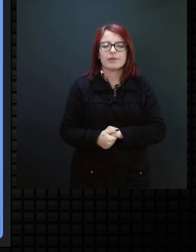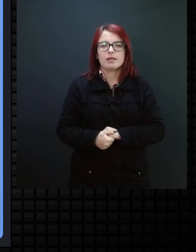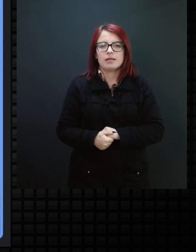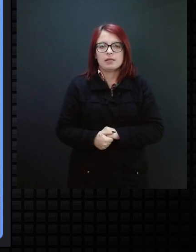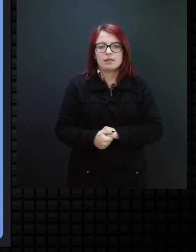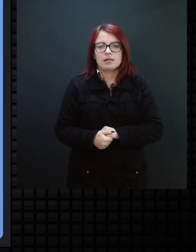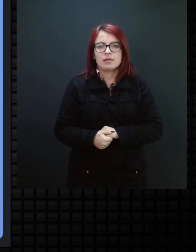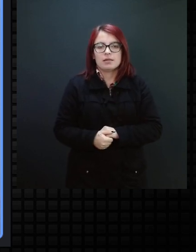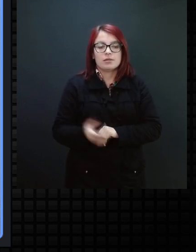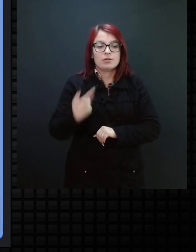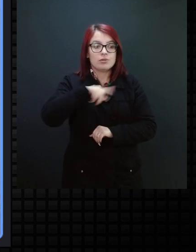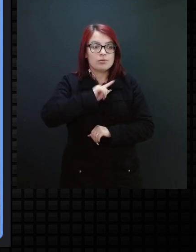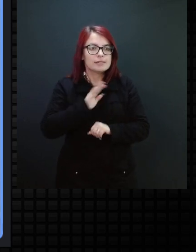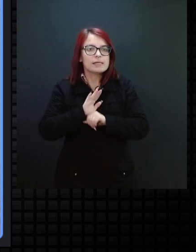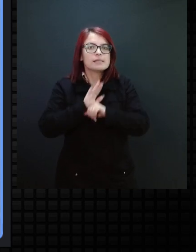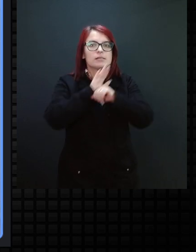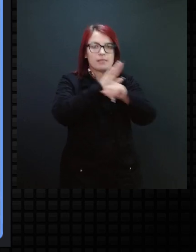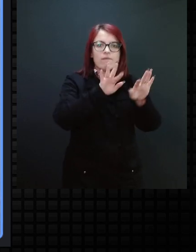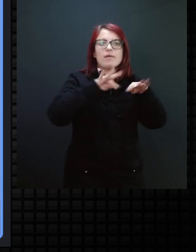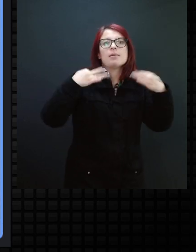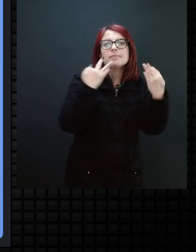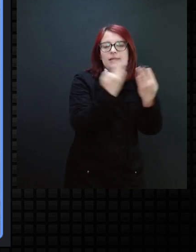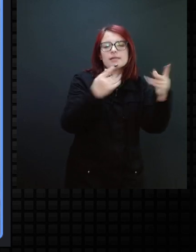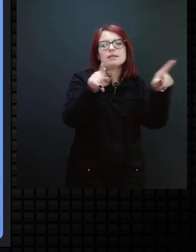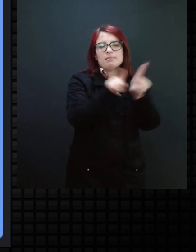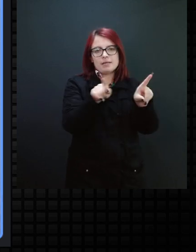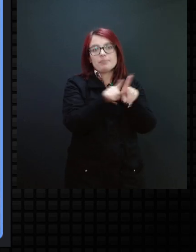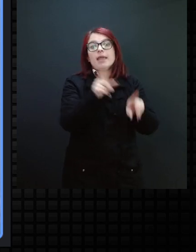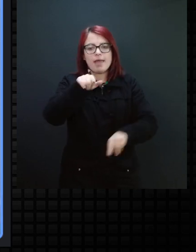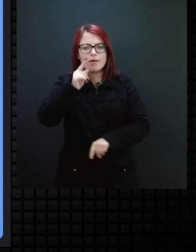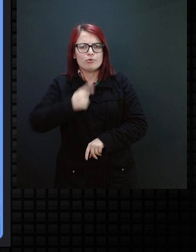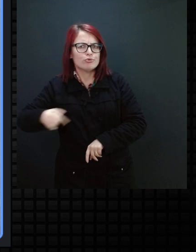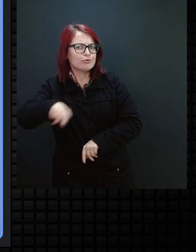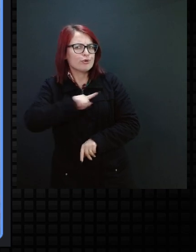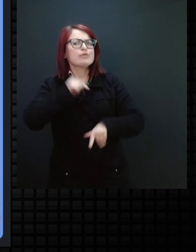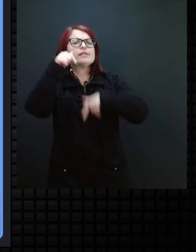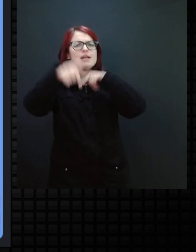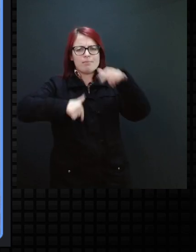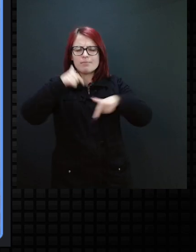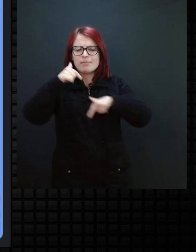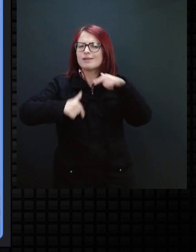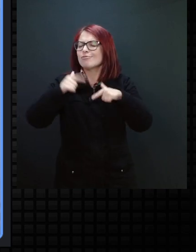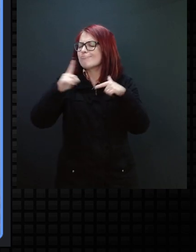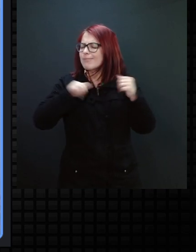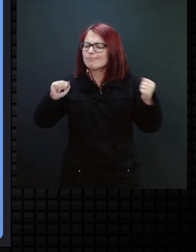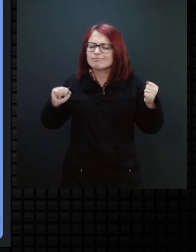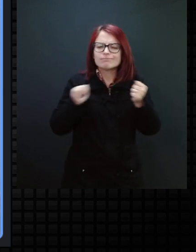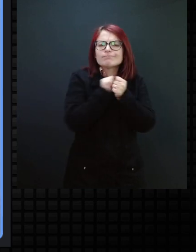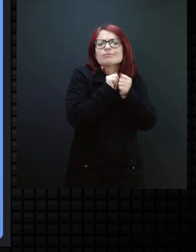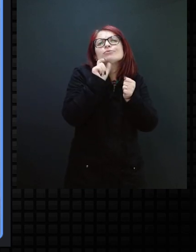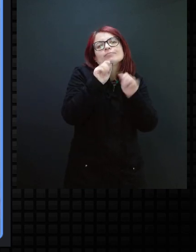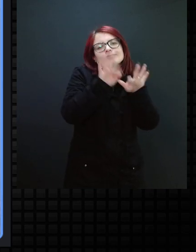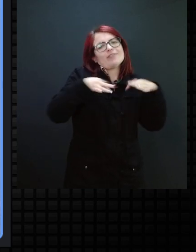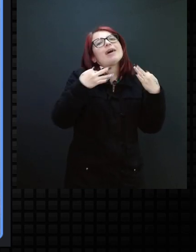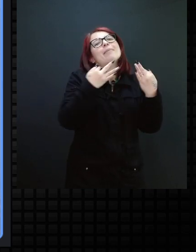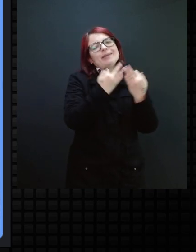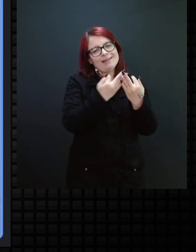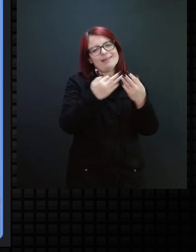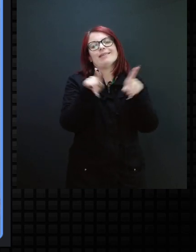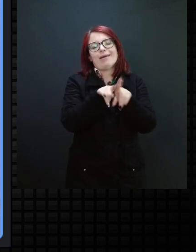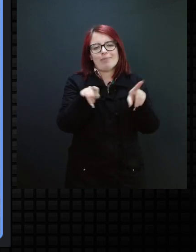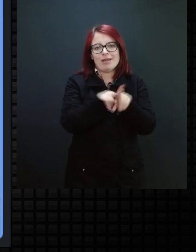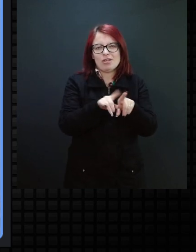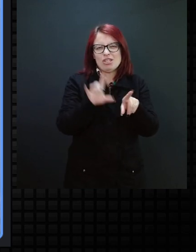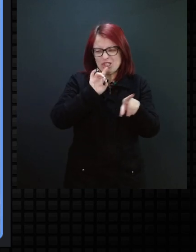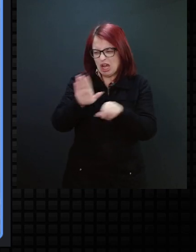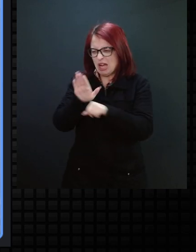auxiliar essas famílias. Então, o nosso trabalho, ele é muito coladinho com as famílias, não é um trabalho